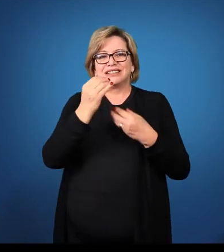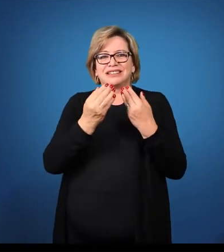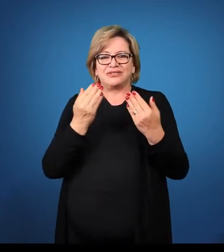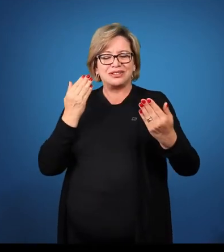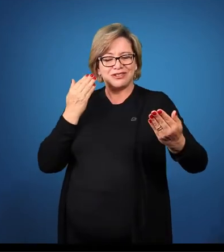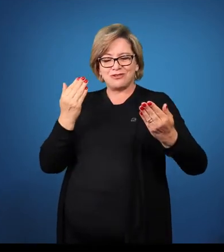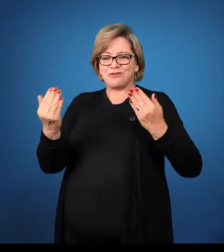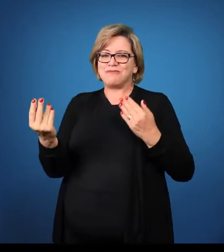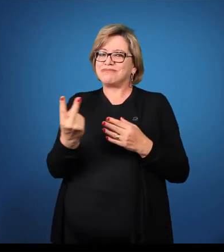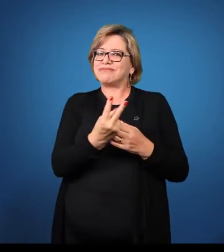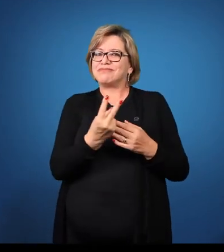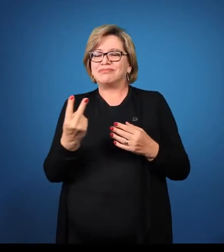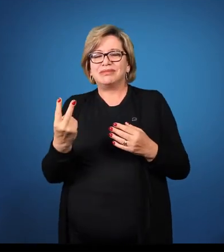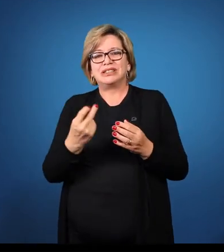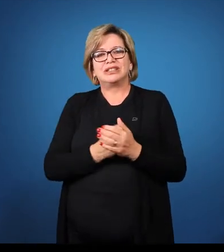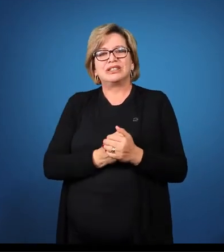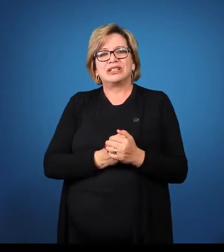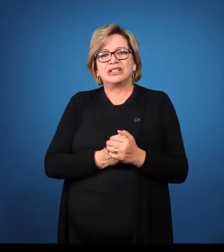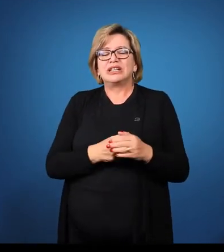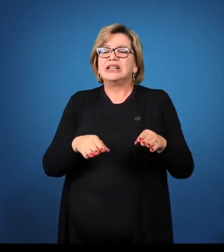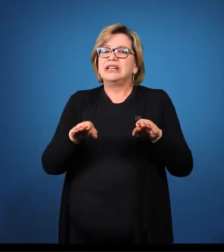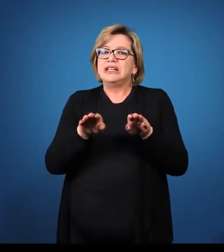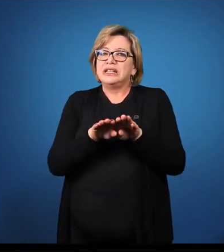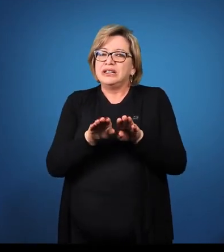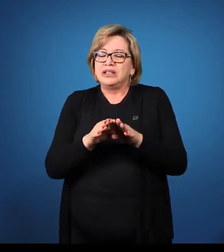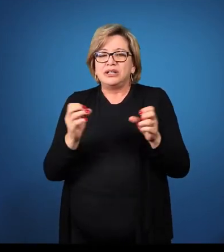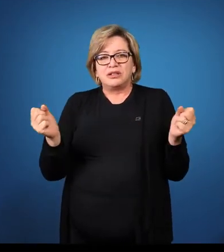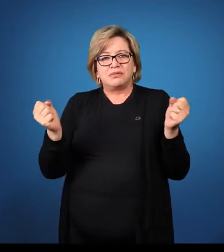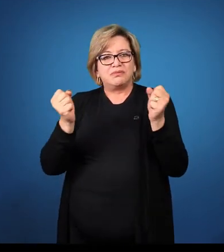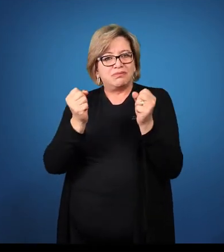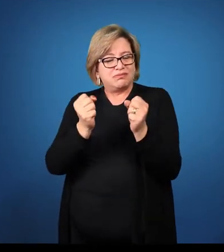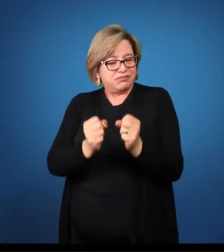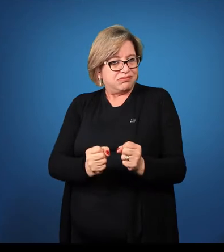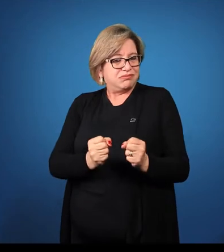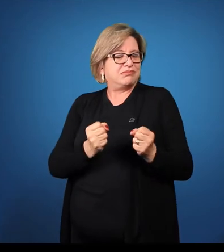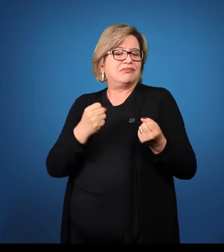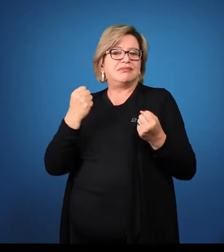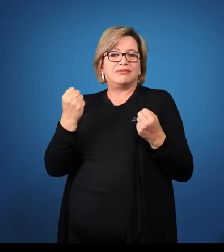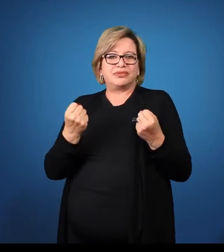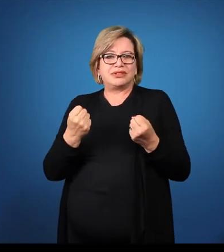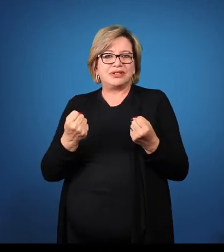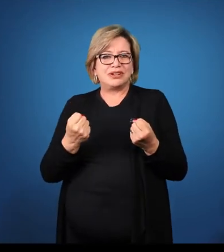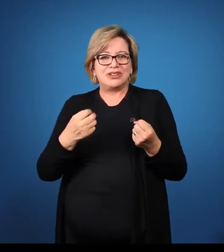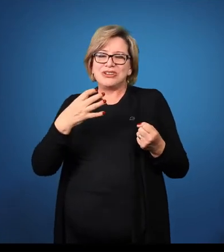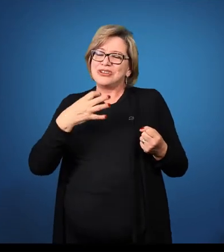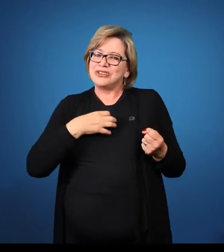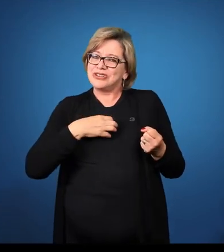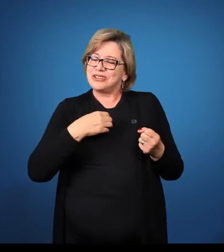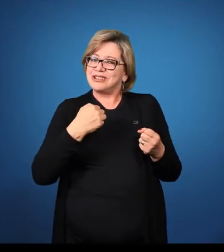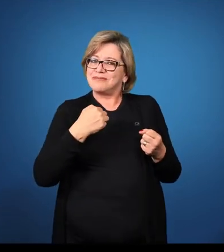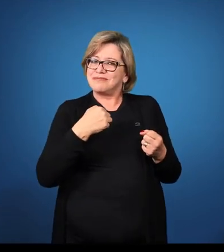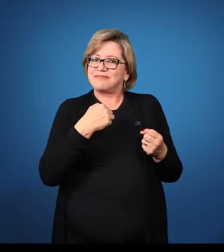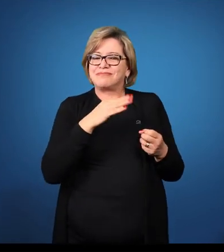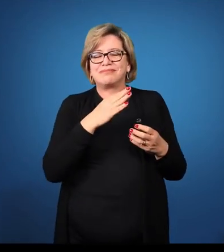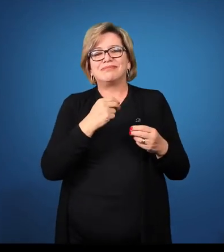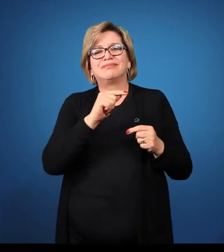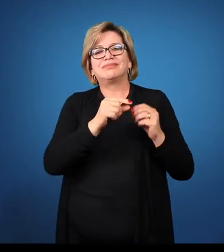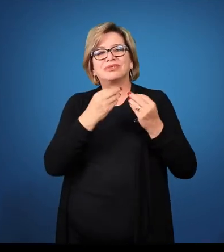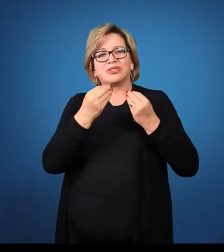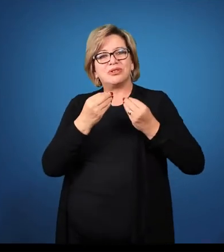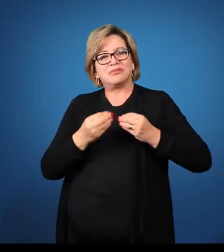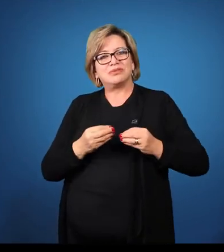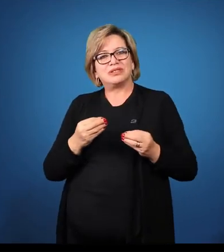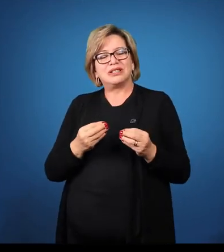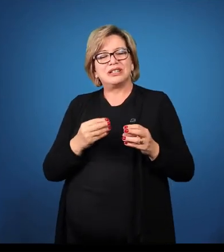compara as duas coisas. E posso atribuir mais qualidades ao Pedro,